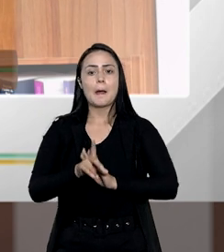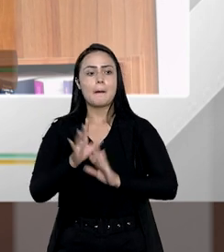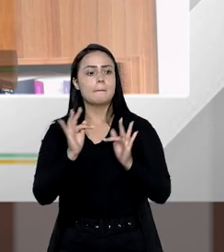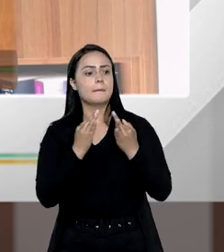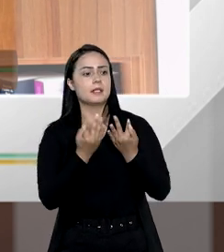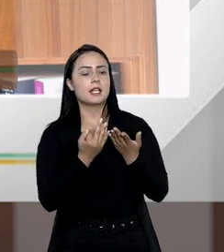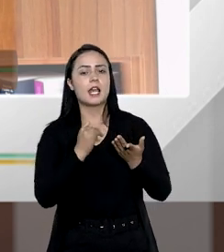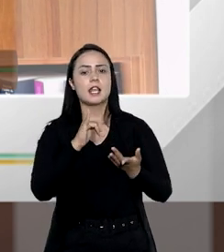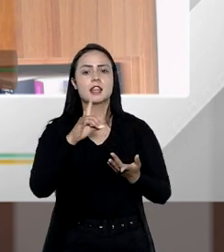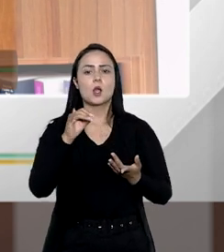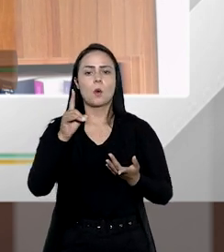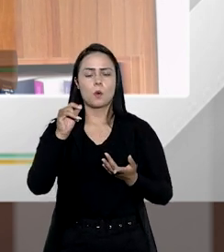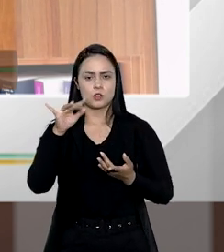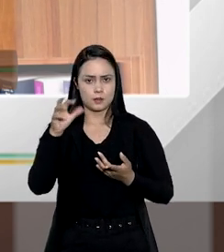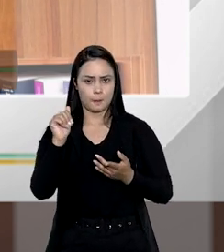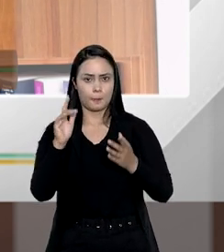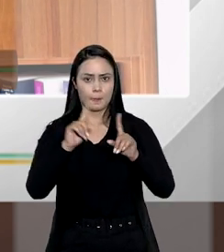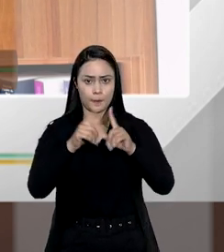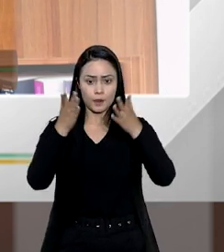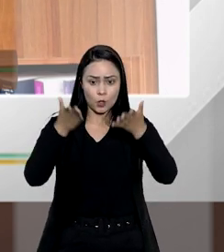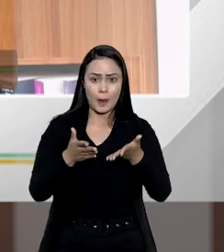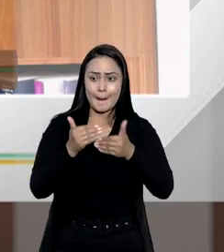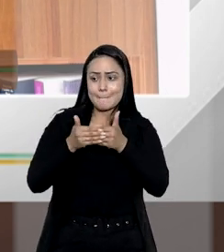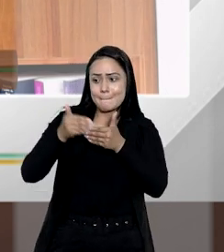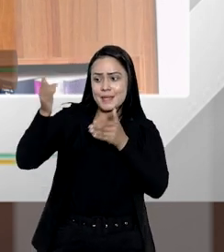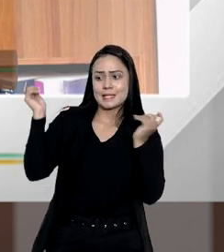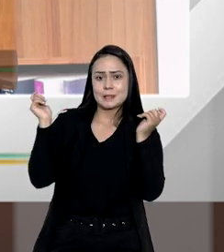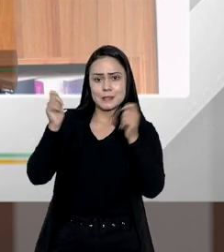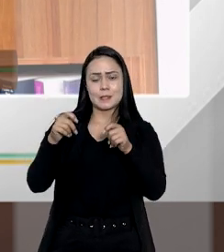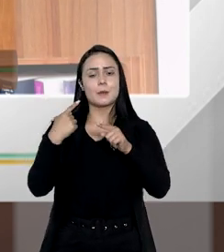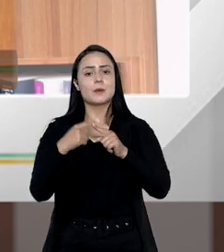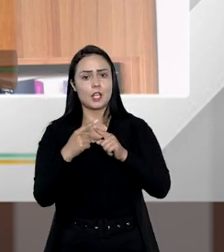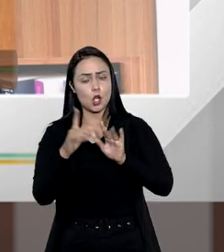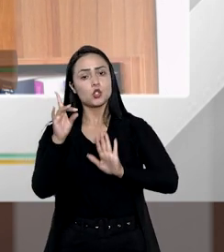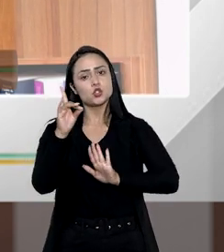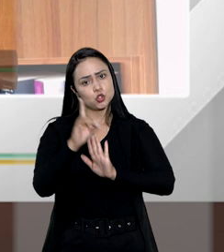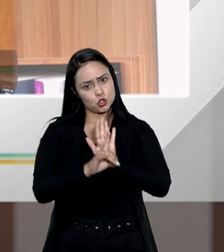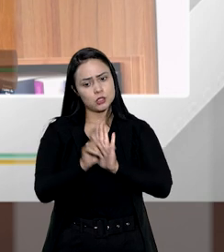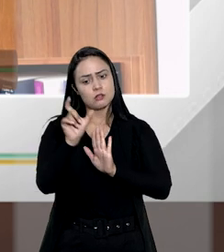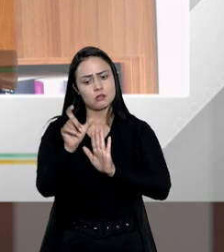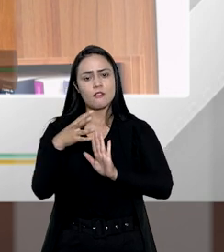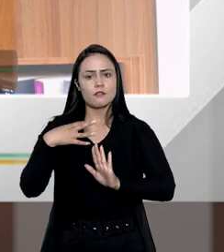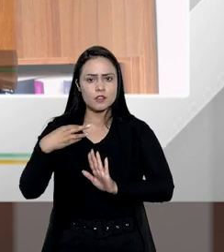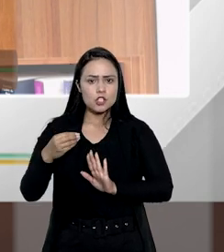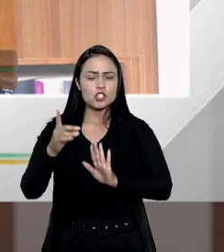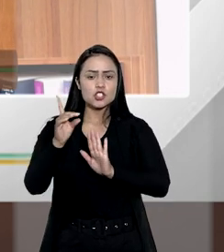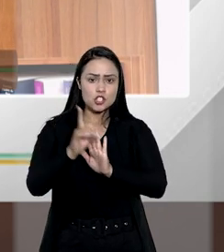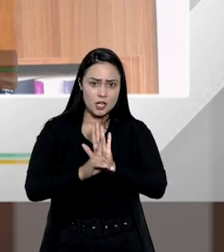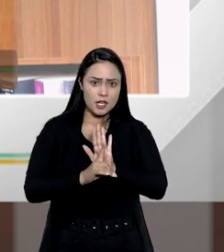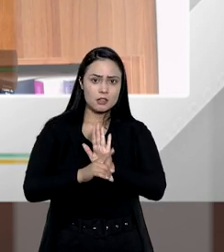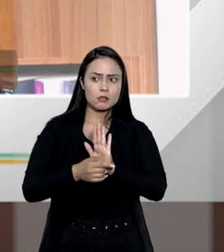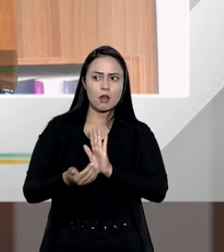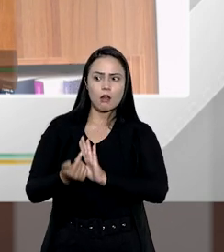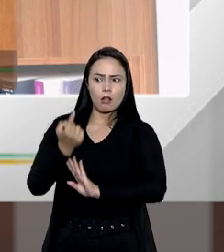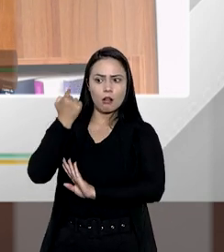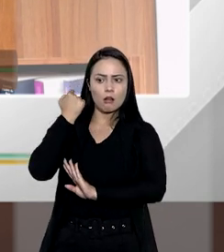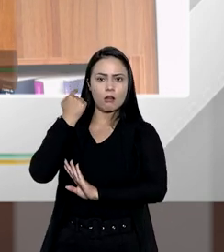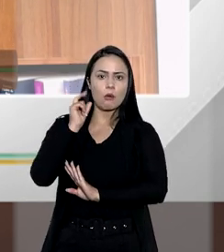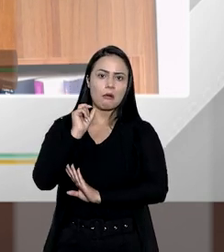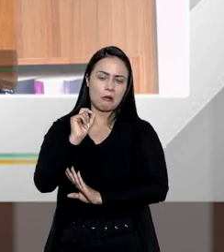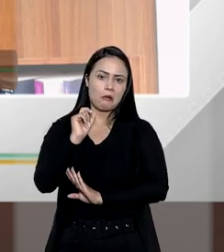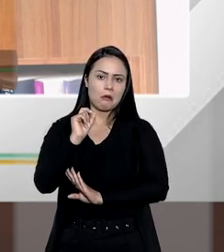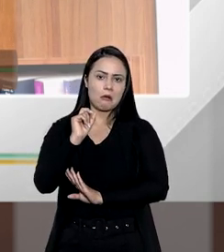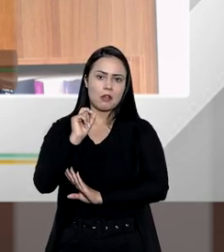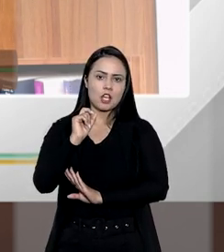biológica, mas hoje a gente amplia essa possibilidade porque é um direito desse filho. O direito à ancestralidade,